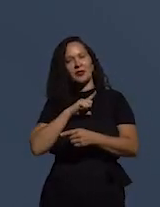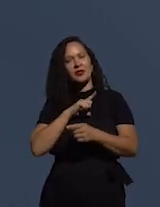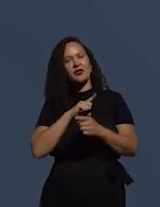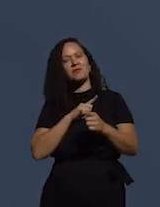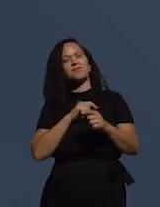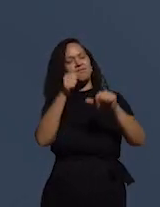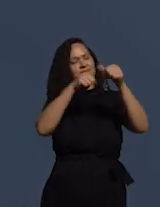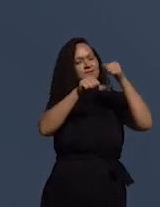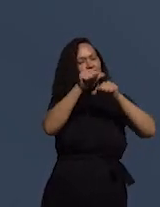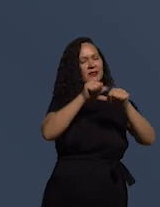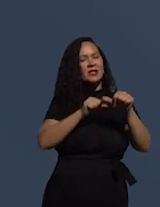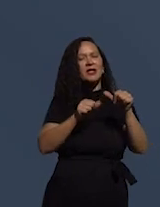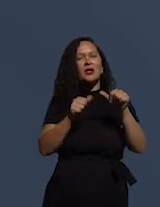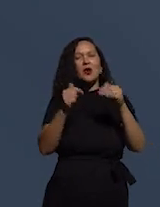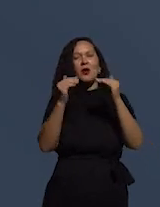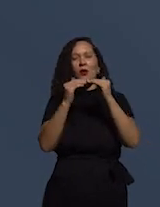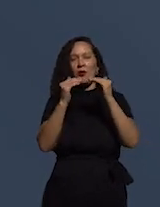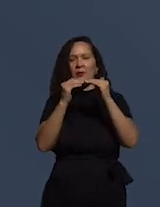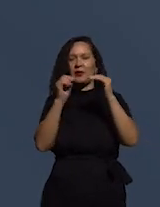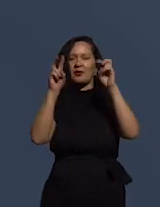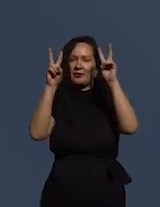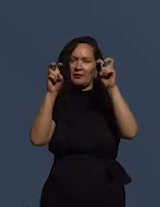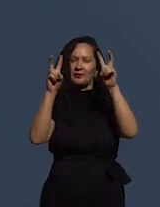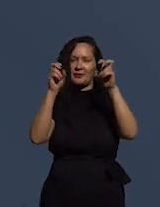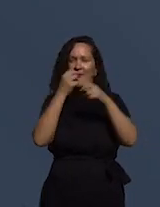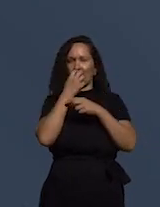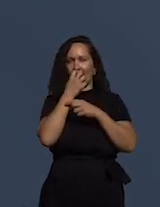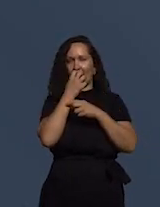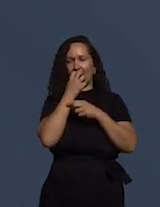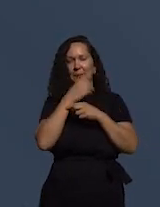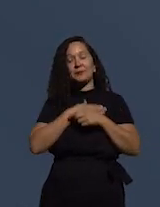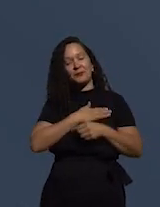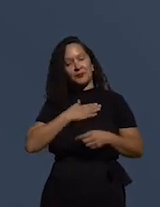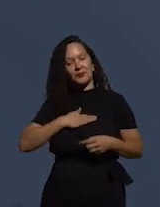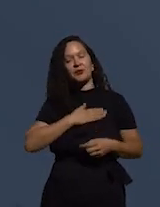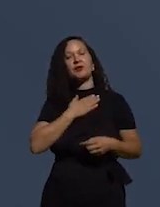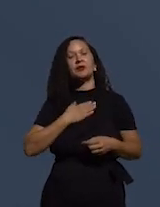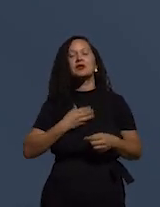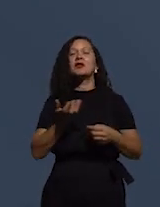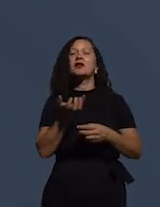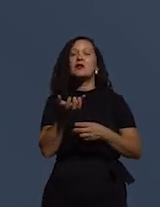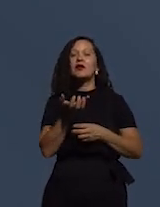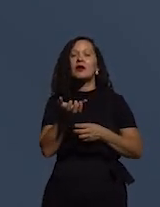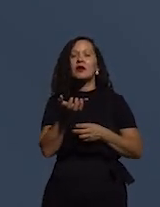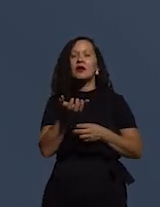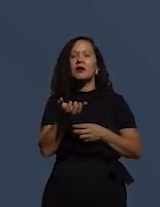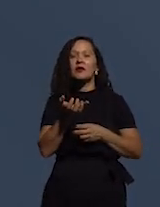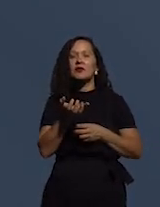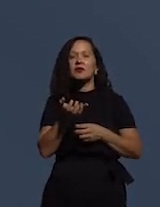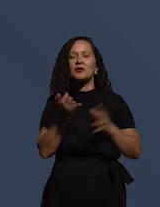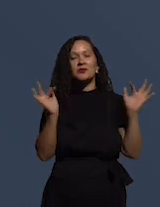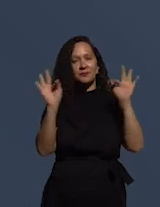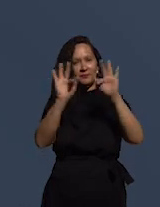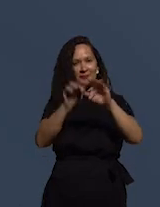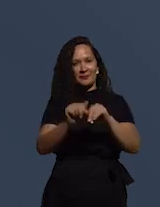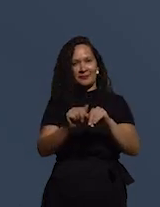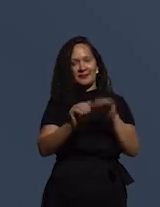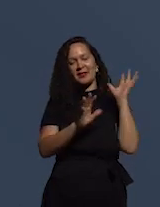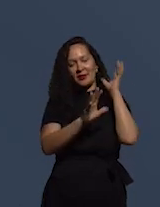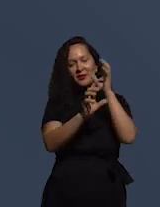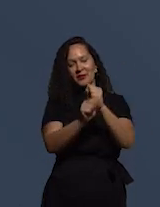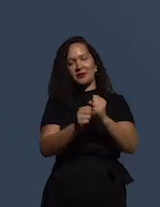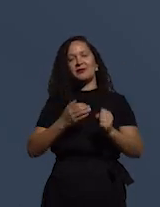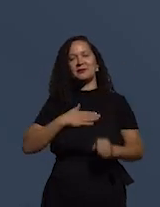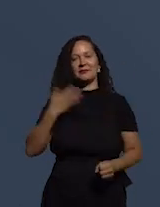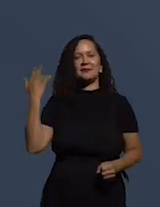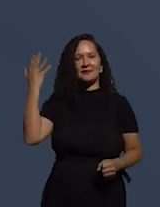têm a ver com o tema. Eu gostaria de concluir essa minha fala